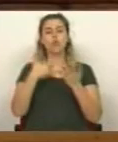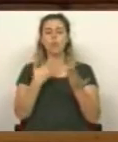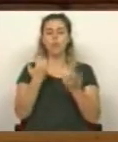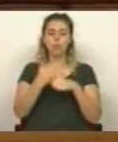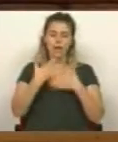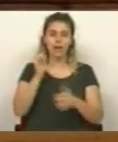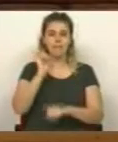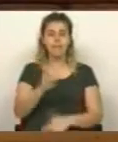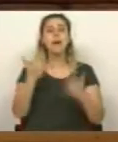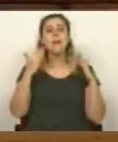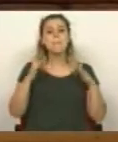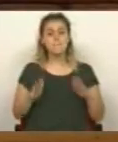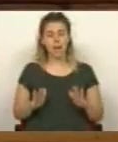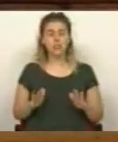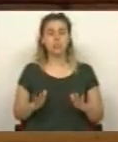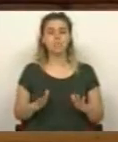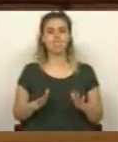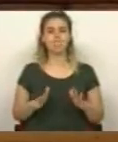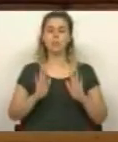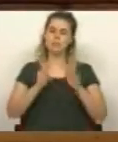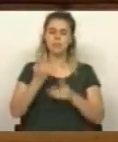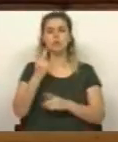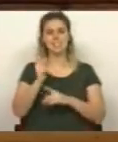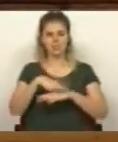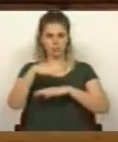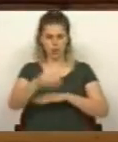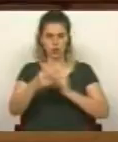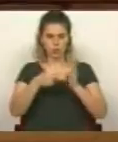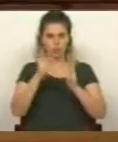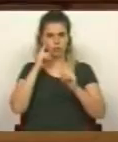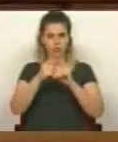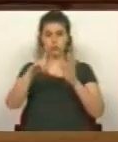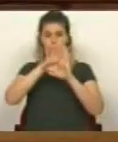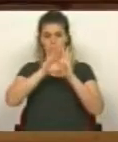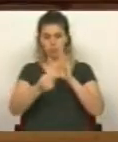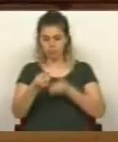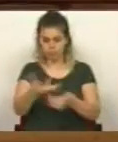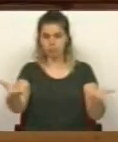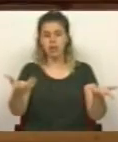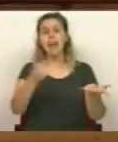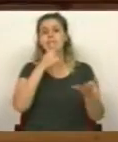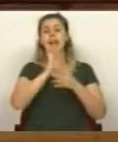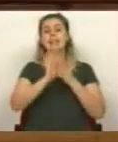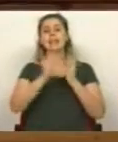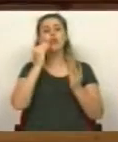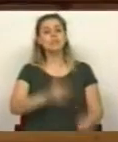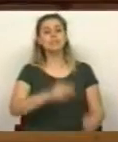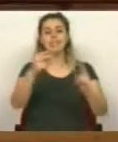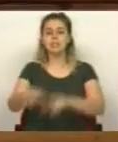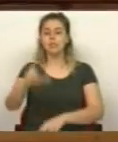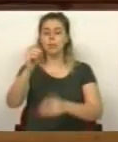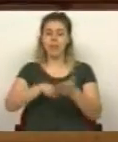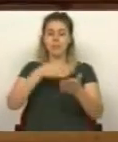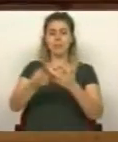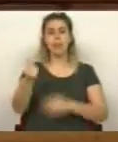profissionais. Mesmo assim, foi ainda necessário esperar mais dois anos para sair o diploma que viria a definir os critérios de transição e